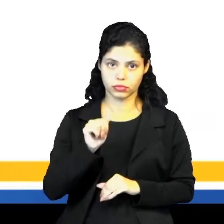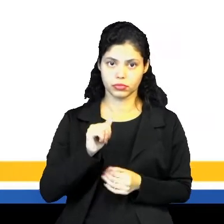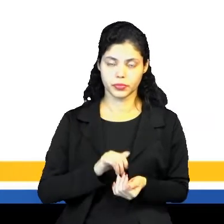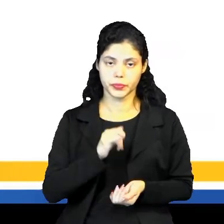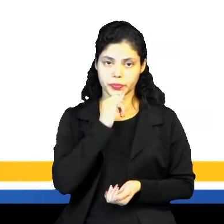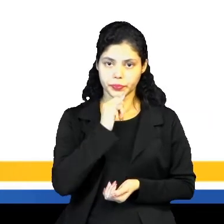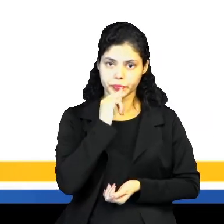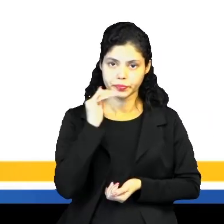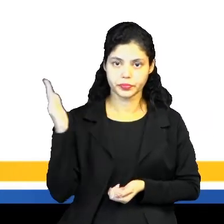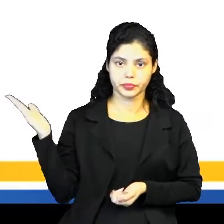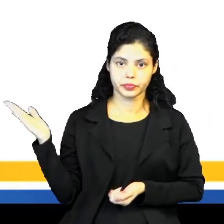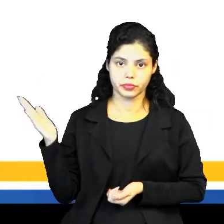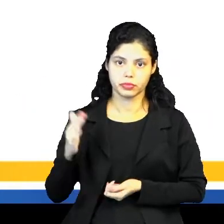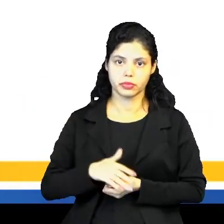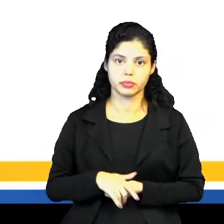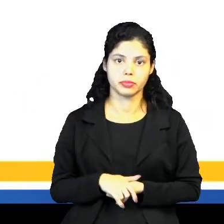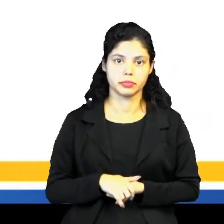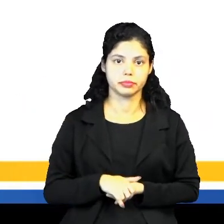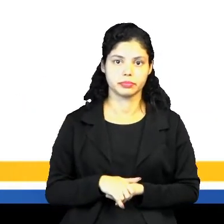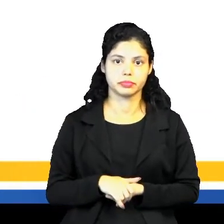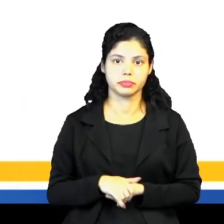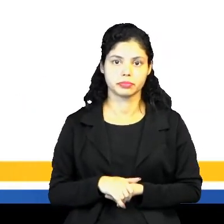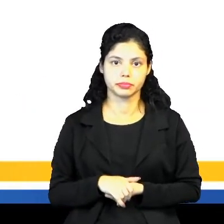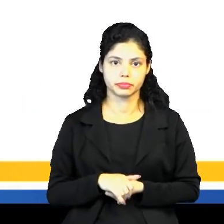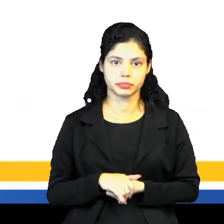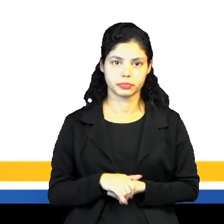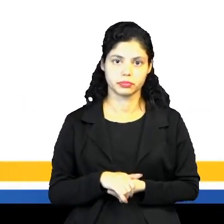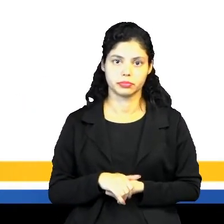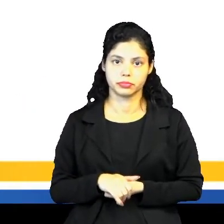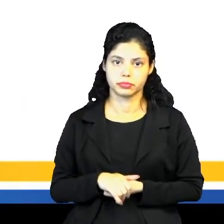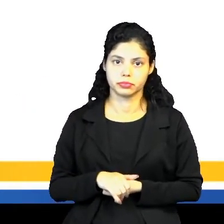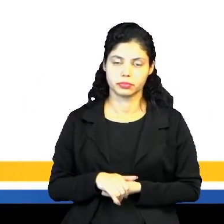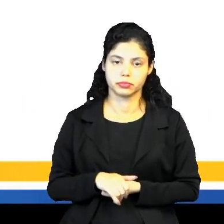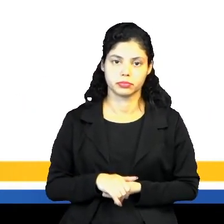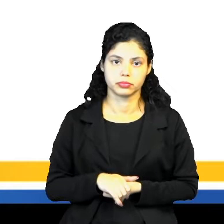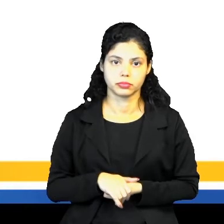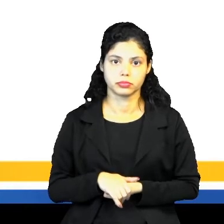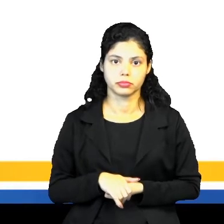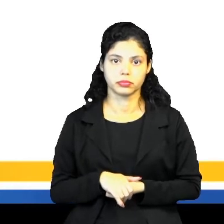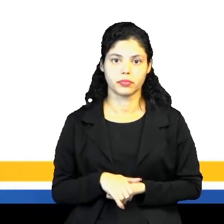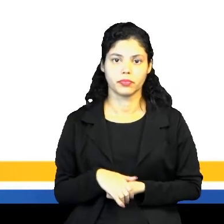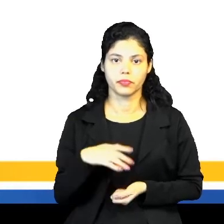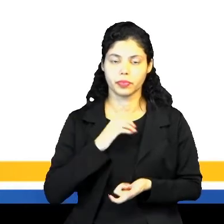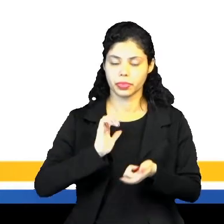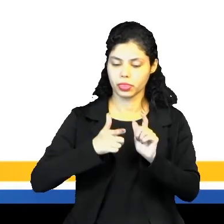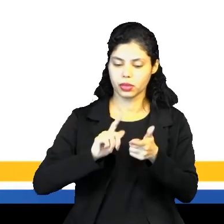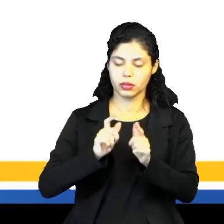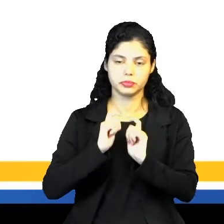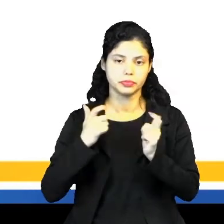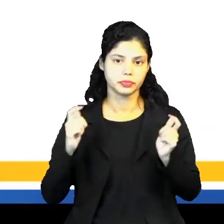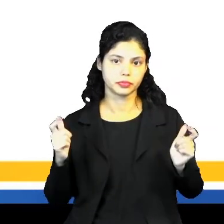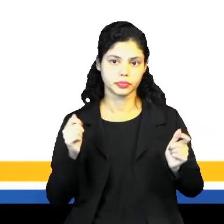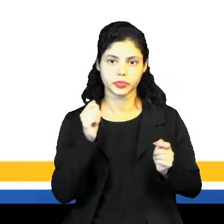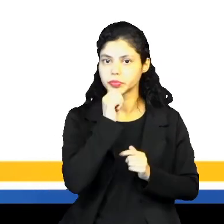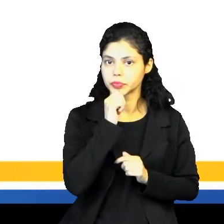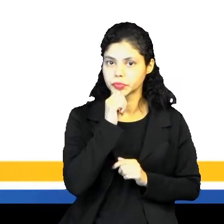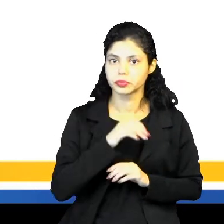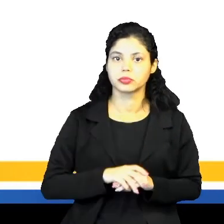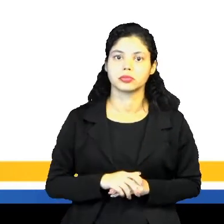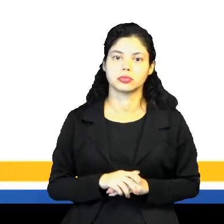exemplo aí, ó. Nós temos a epígrafe, onde é título, né? E nós temos o título ali, Letra maior, né?